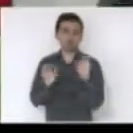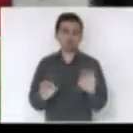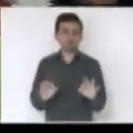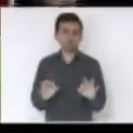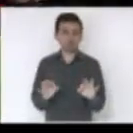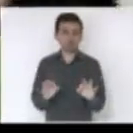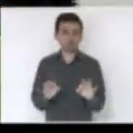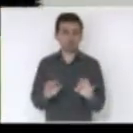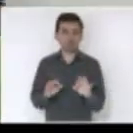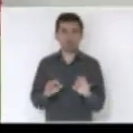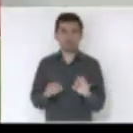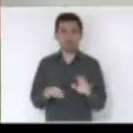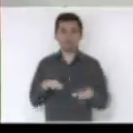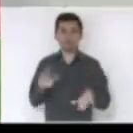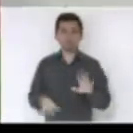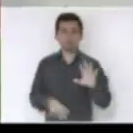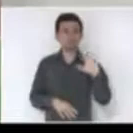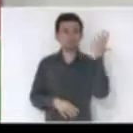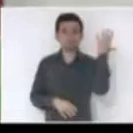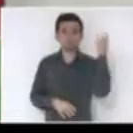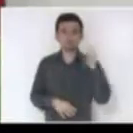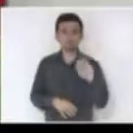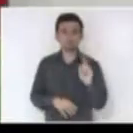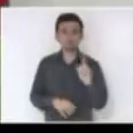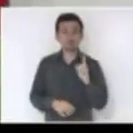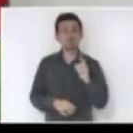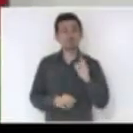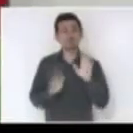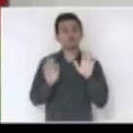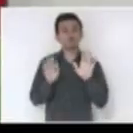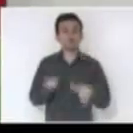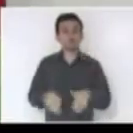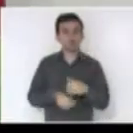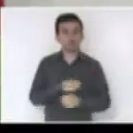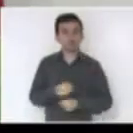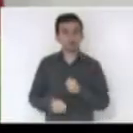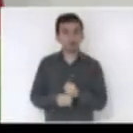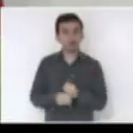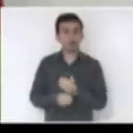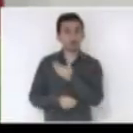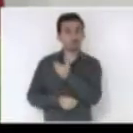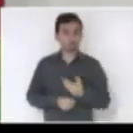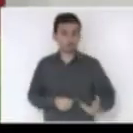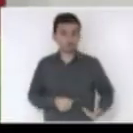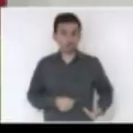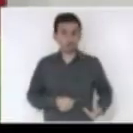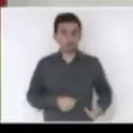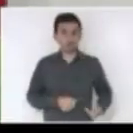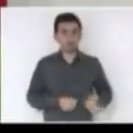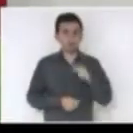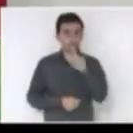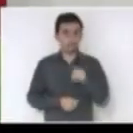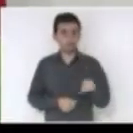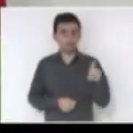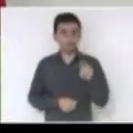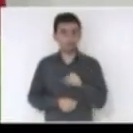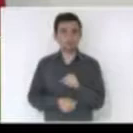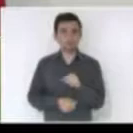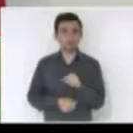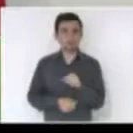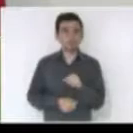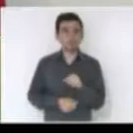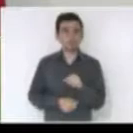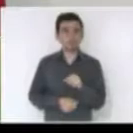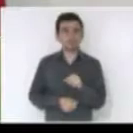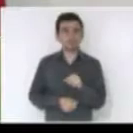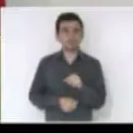Mas não é isso que acontece. A cada final de ano, o governo cancela, no início de